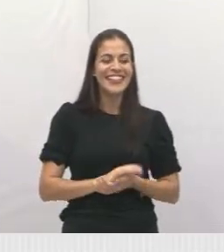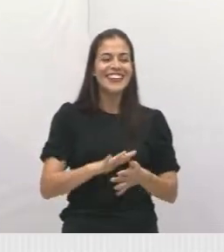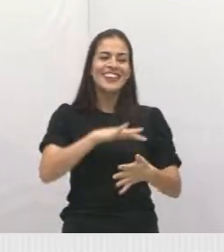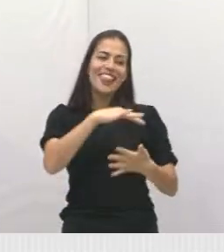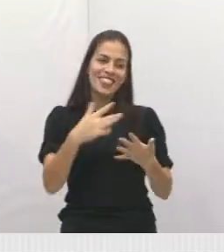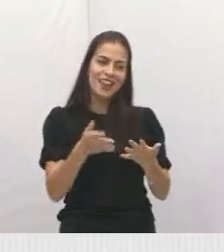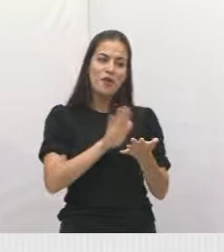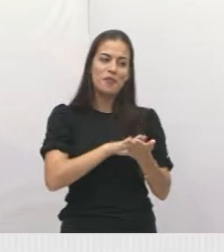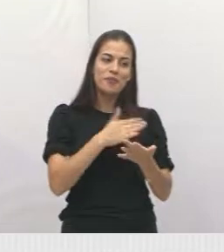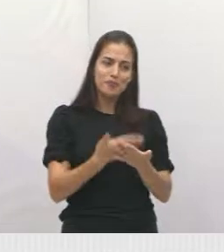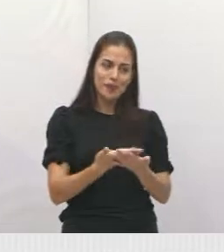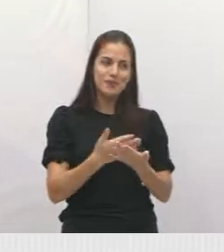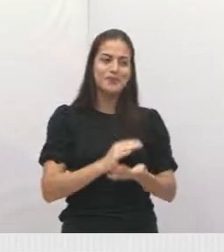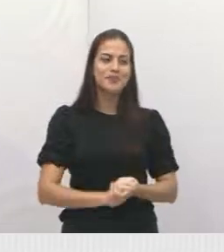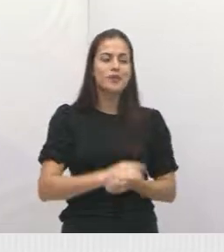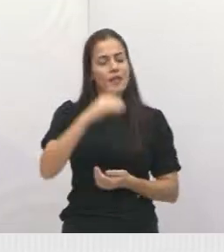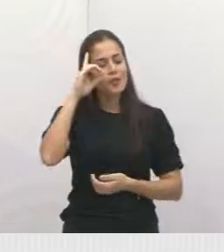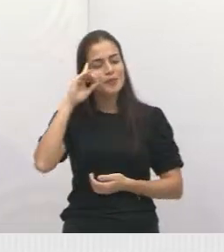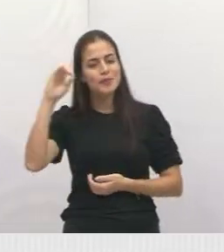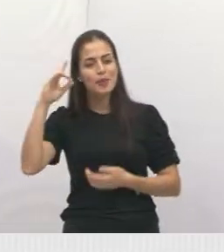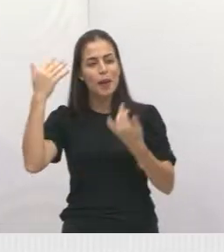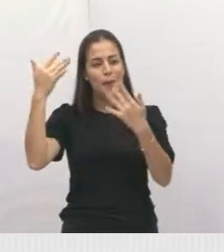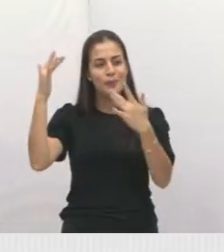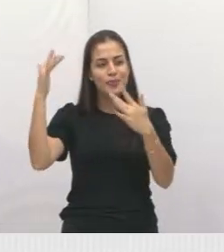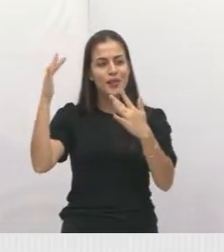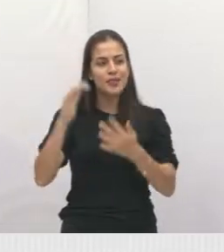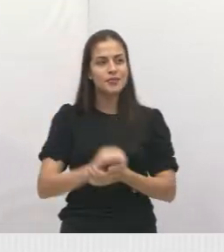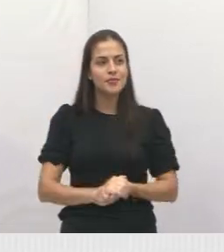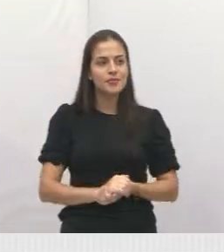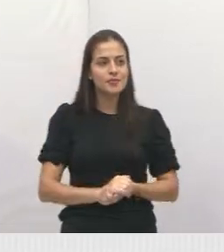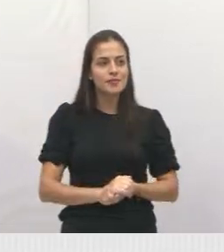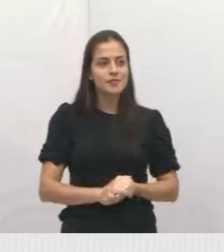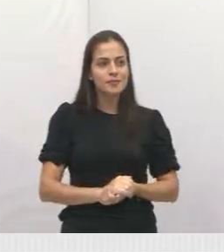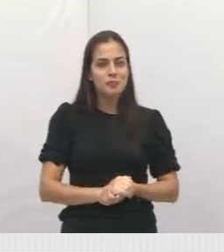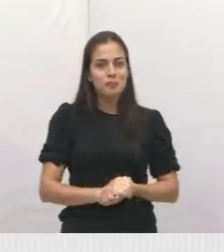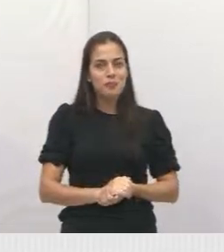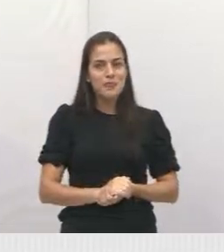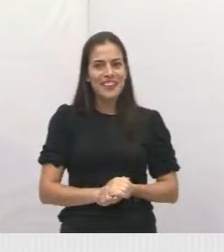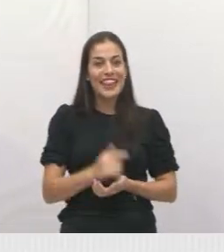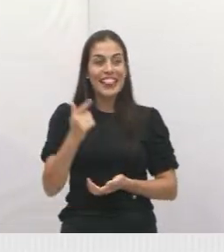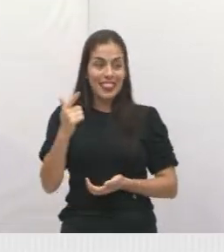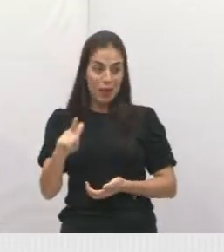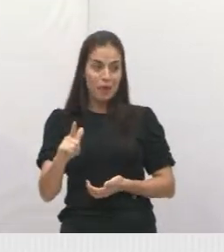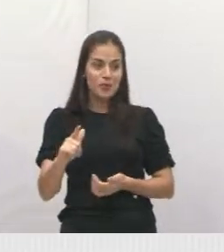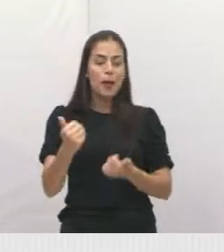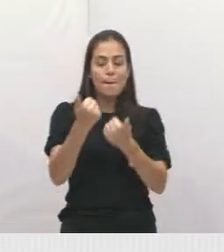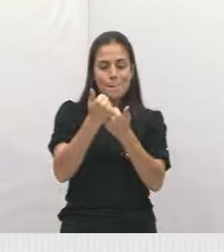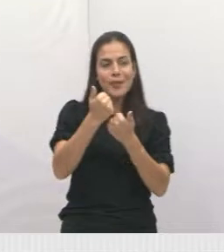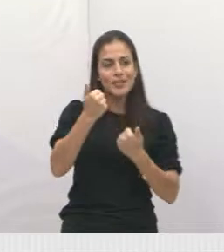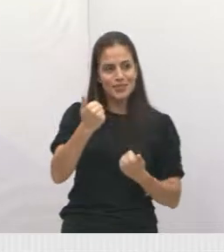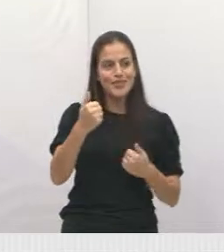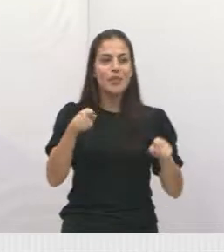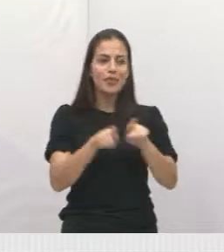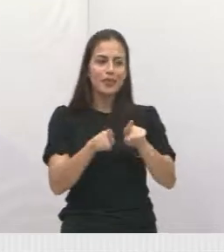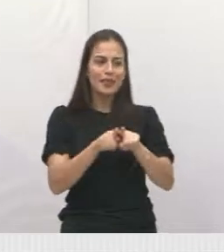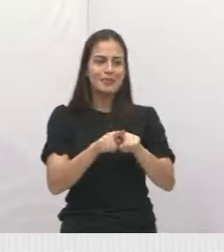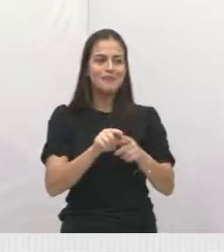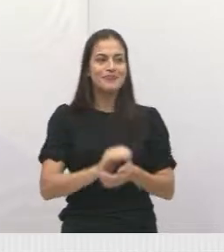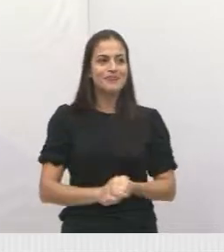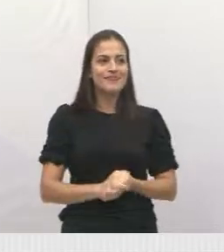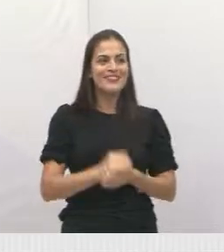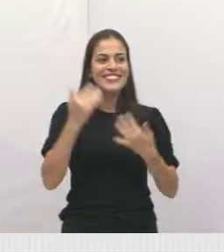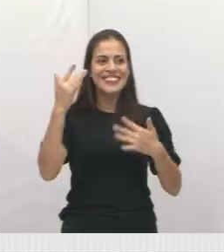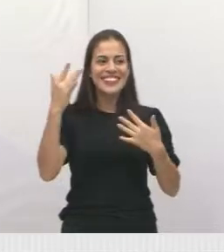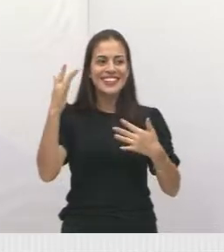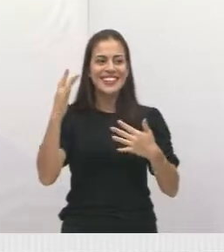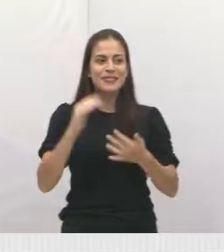sinais, viu? Parabéns pelo seu dia e da outra menina que sempre está substituindo você também aí, tá bom? Para vocês